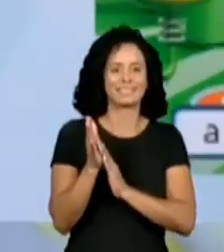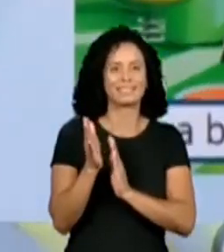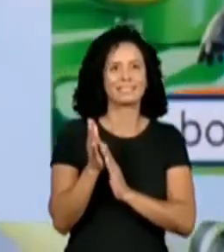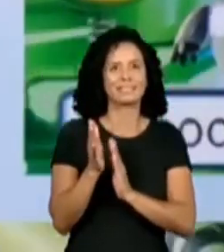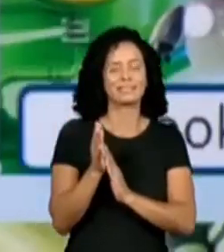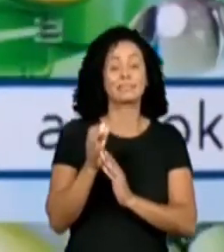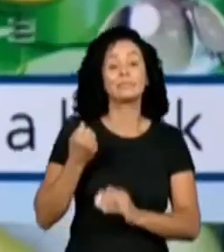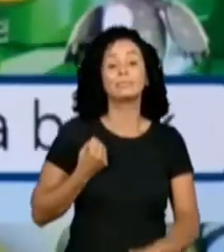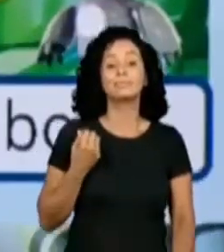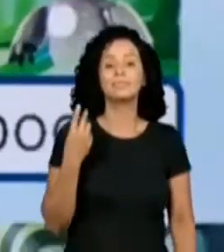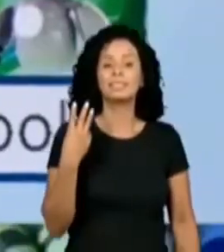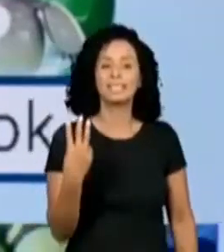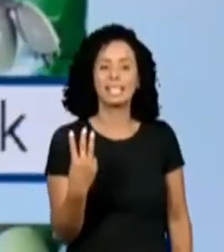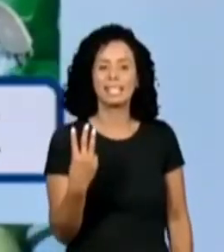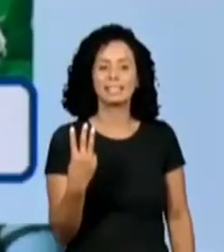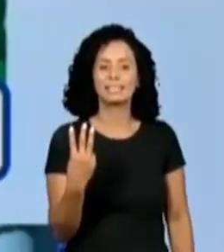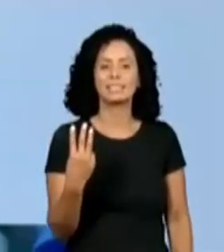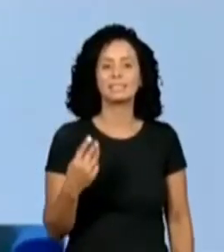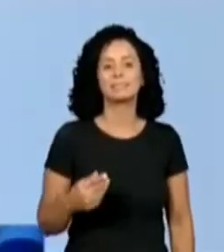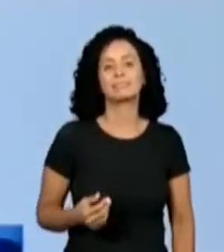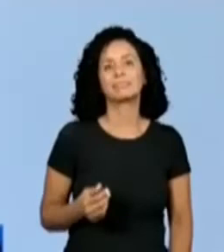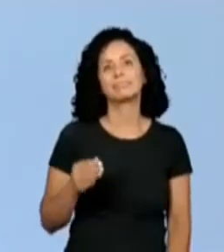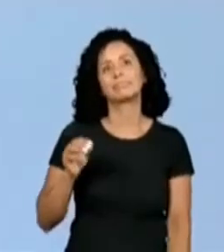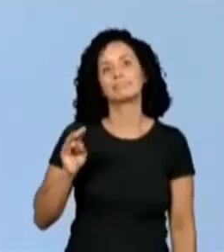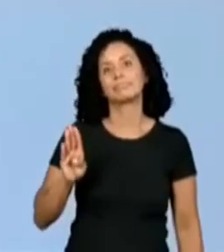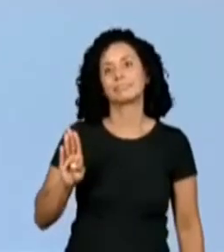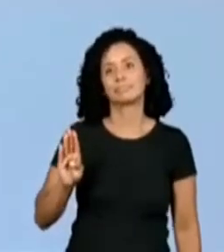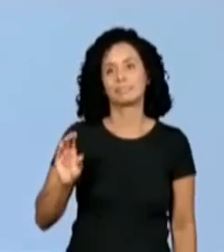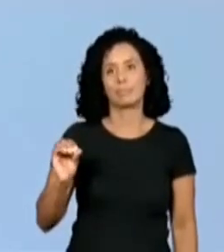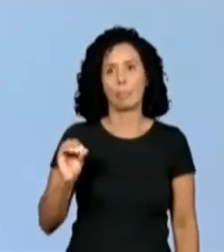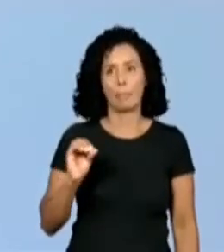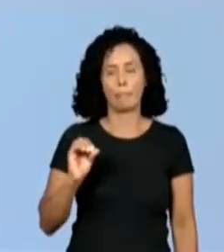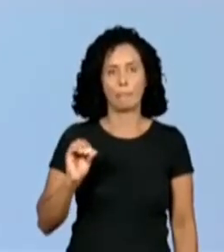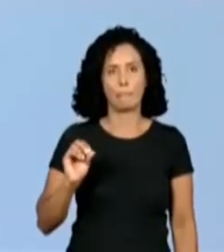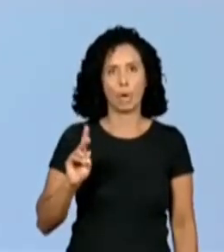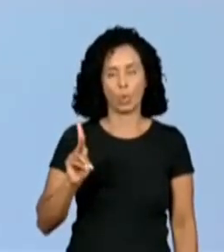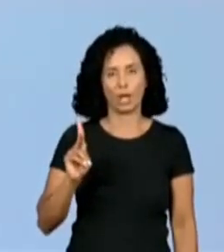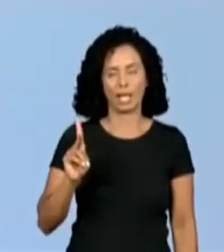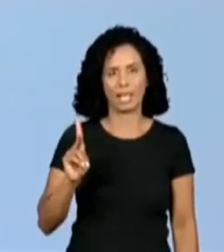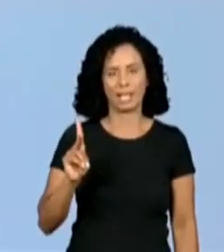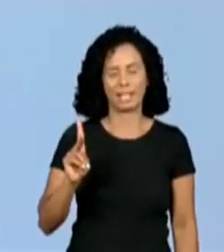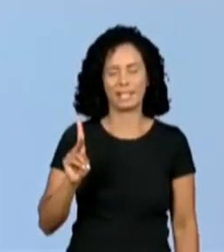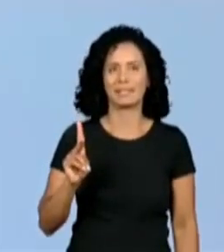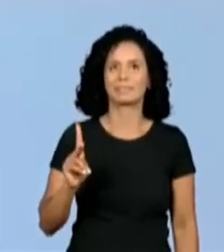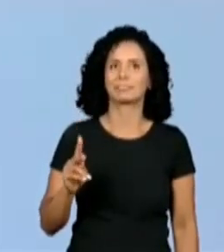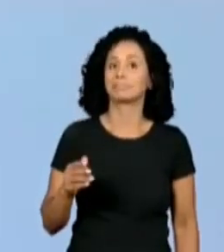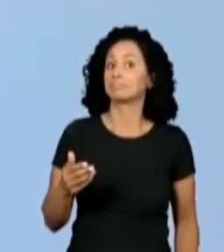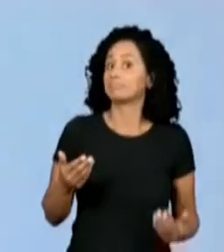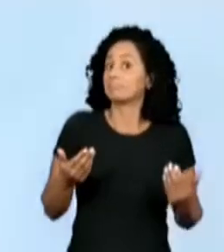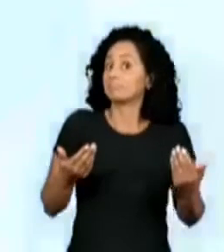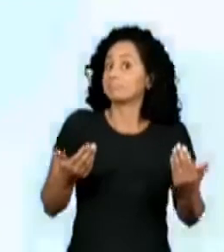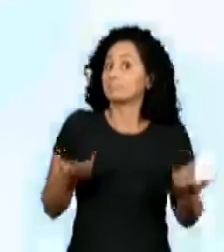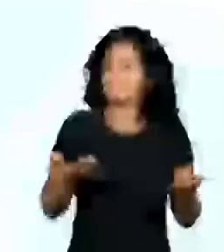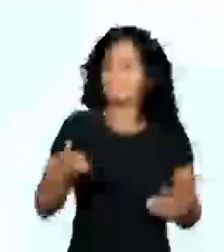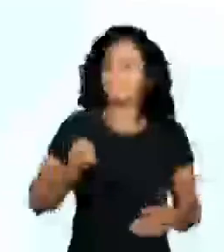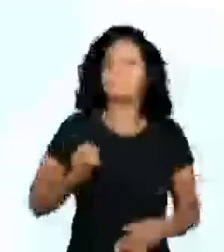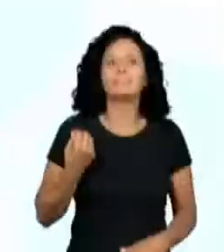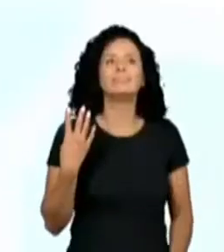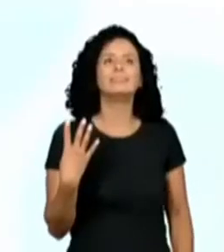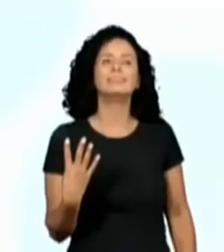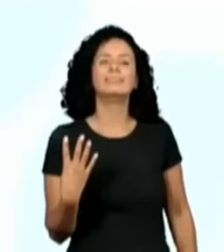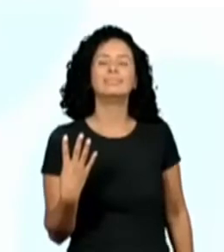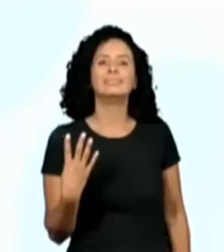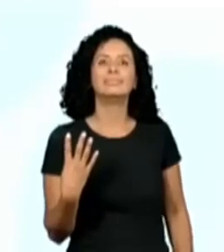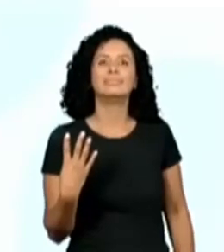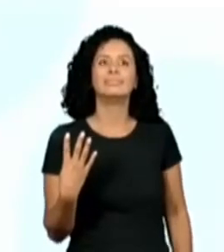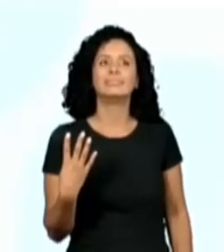Number three, mandaram book. Alright, so, book is there for us. And number four, estão falando aqui